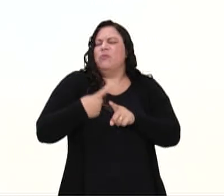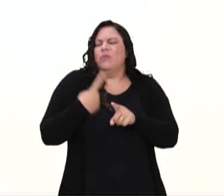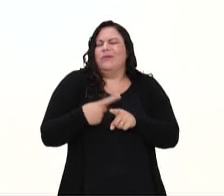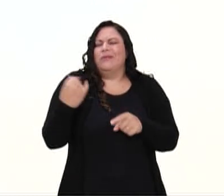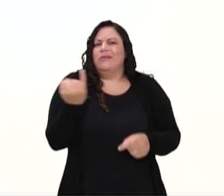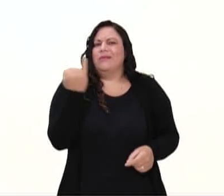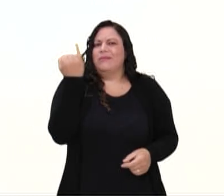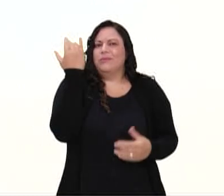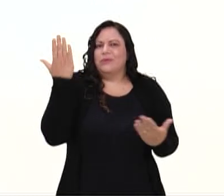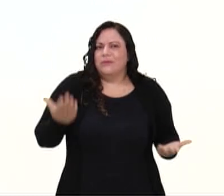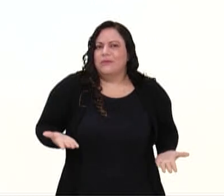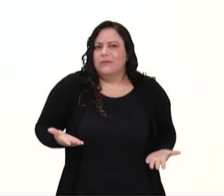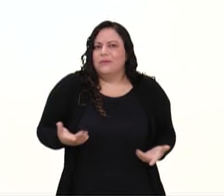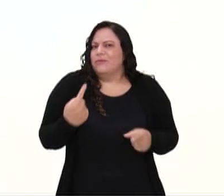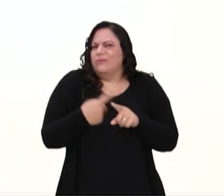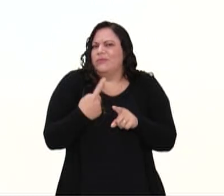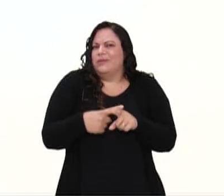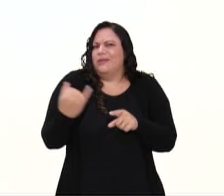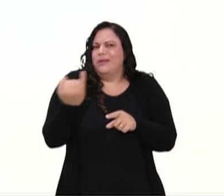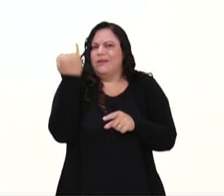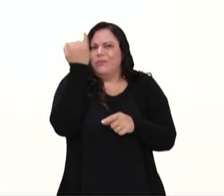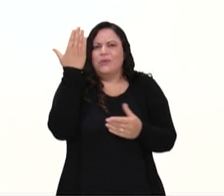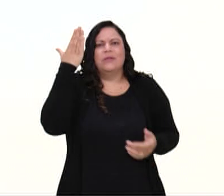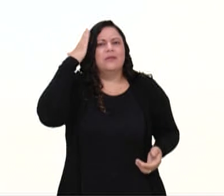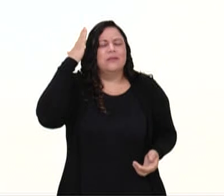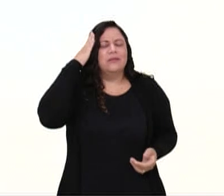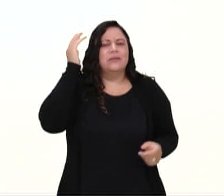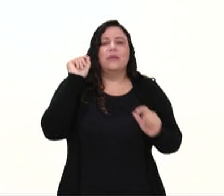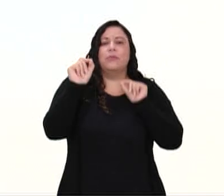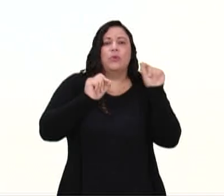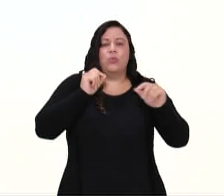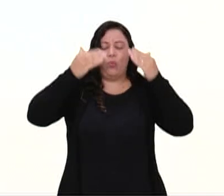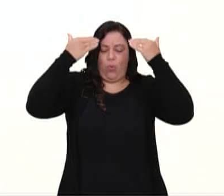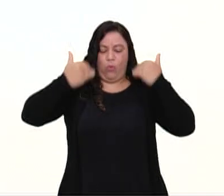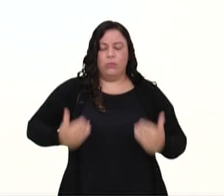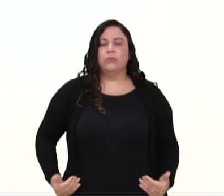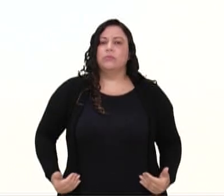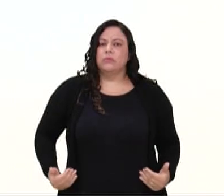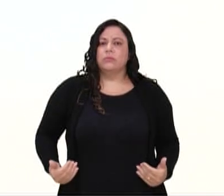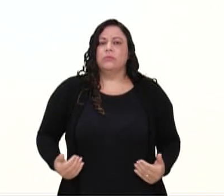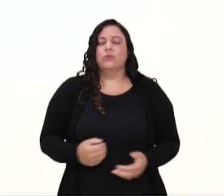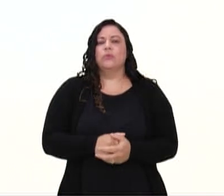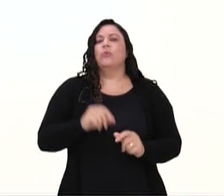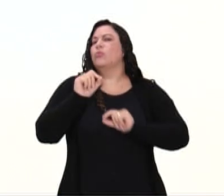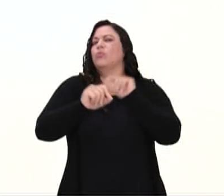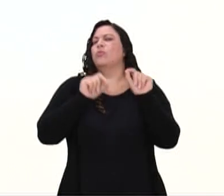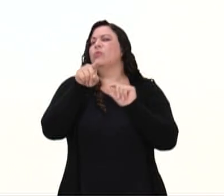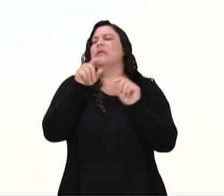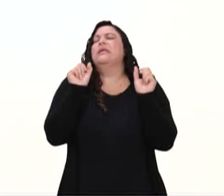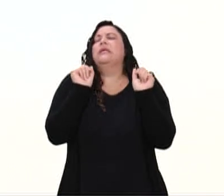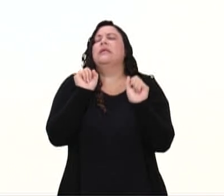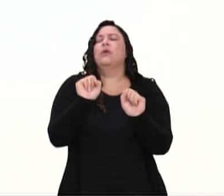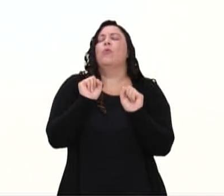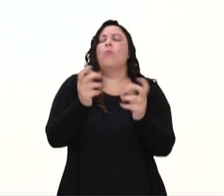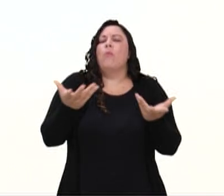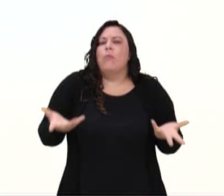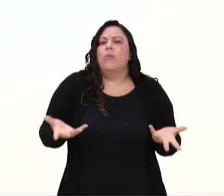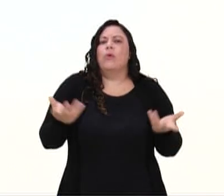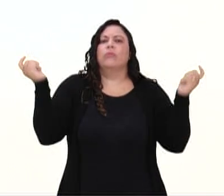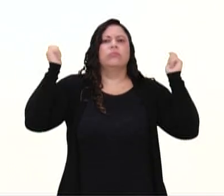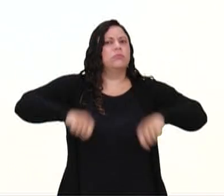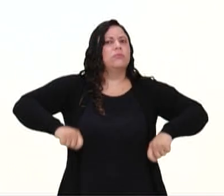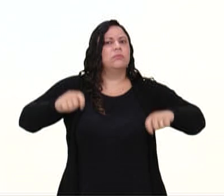importante. Porque é importante eu saber como eu estou, o que eu posso fazer, qual o meu